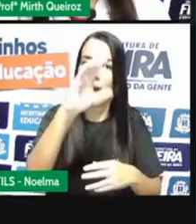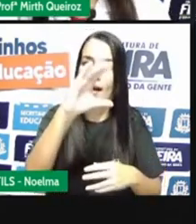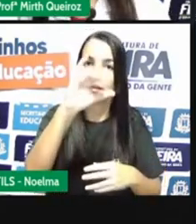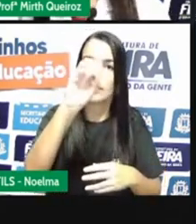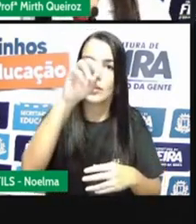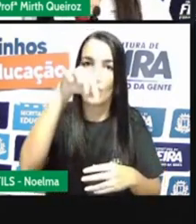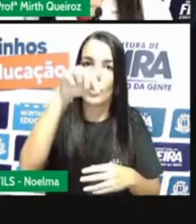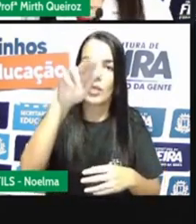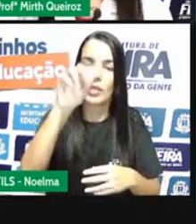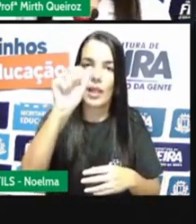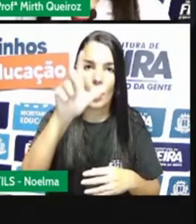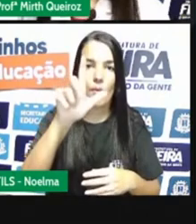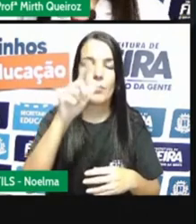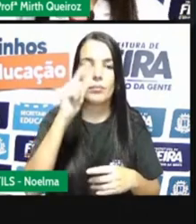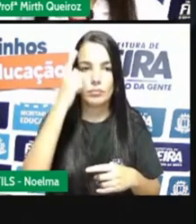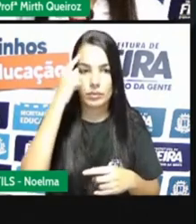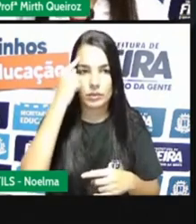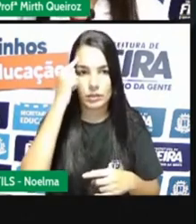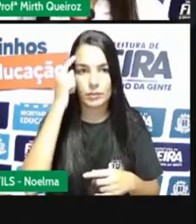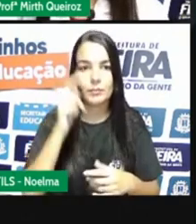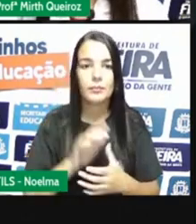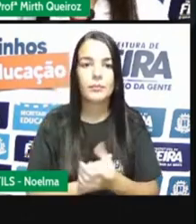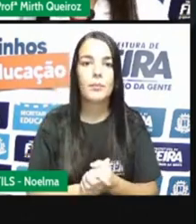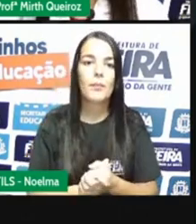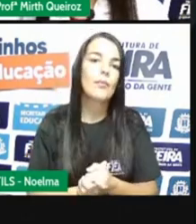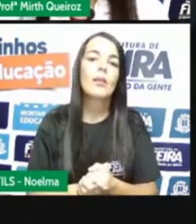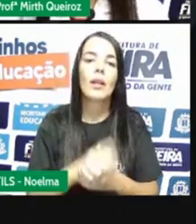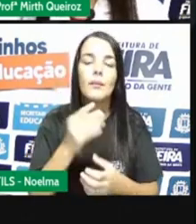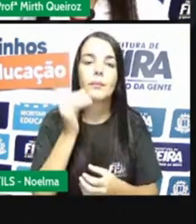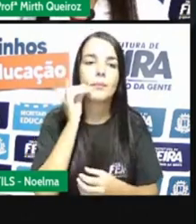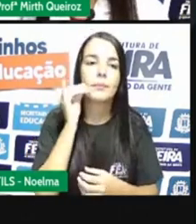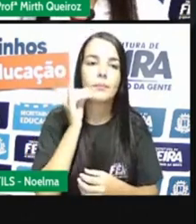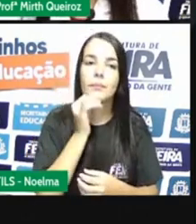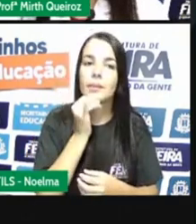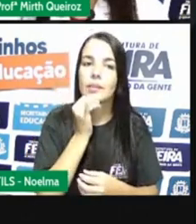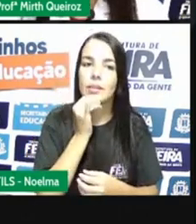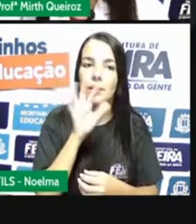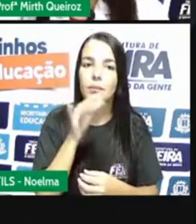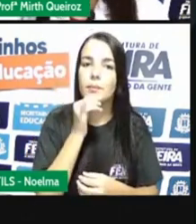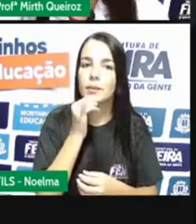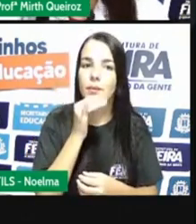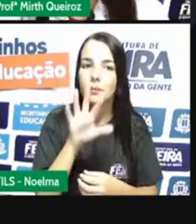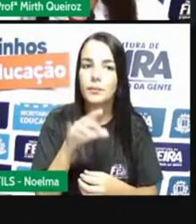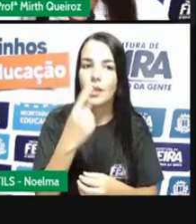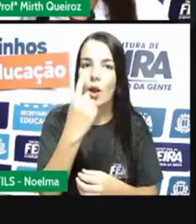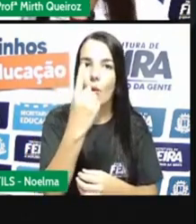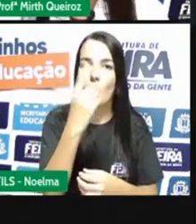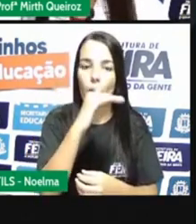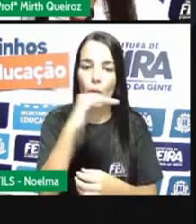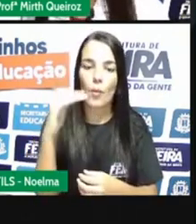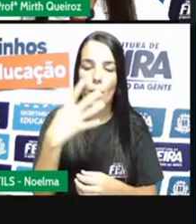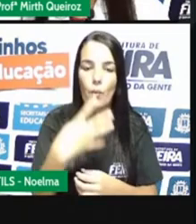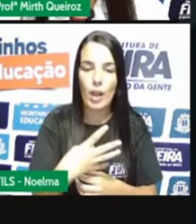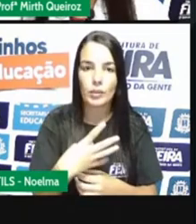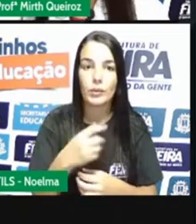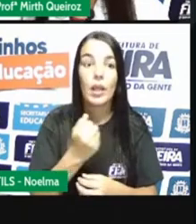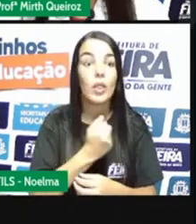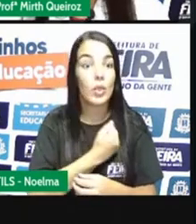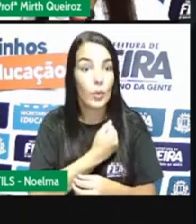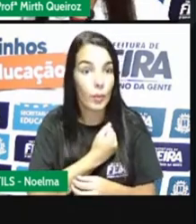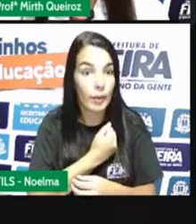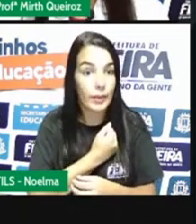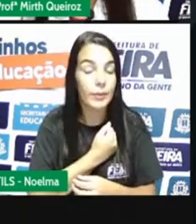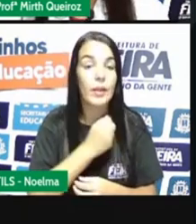né? Da letra Q. Então, nós temos aqui um quarto, um quarto, três quartos, são números racionais, porque está